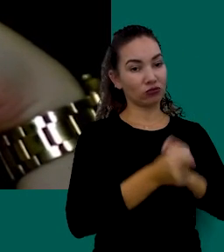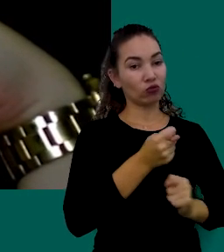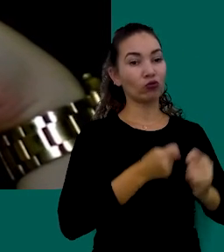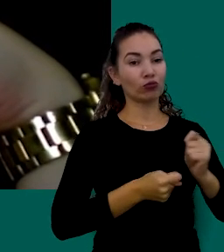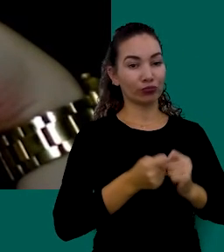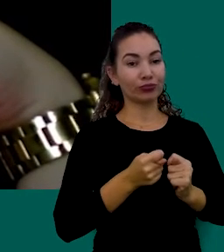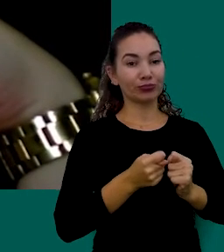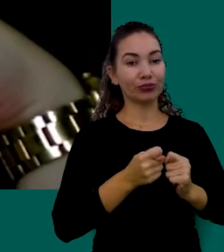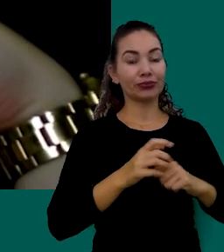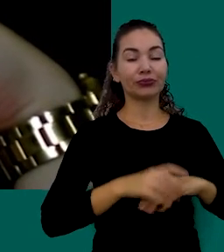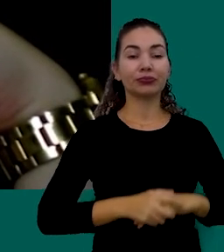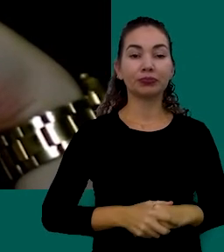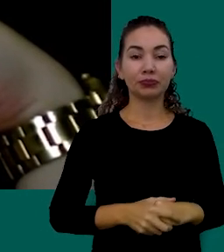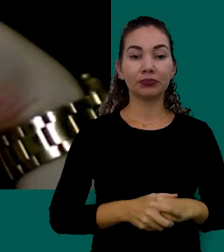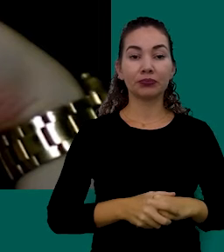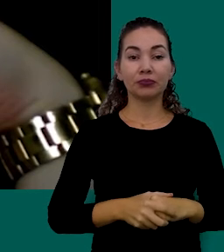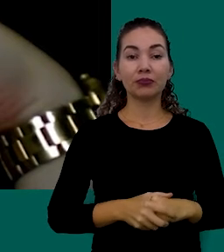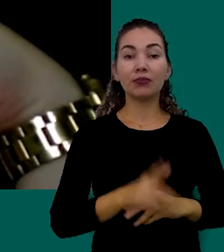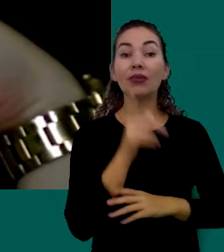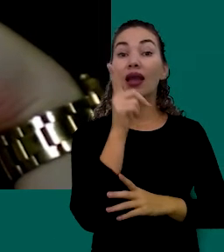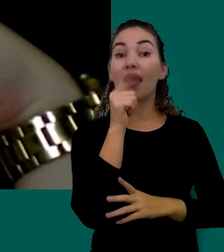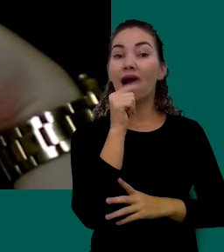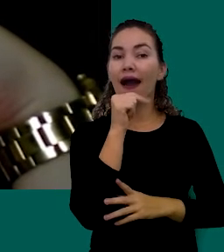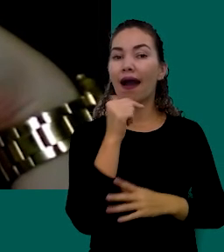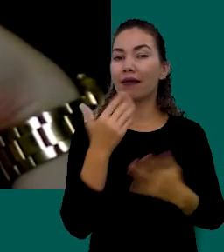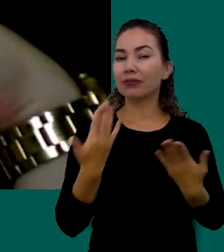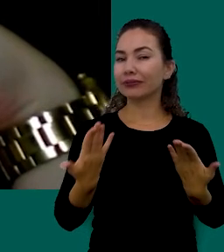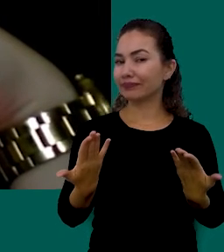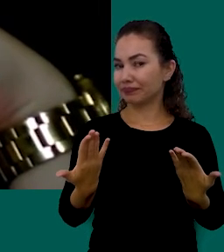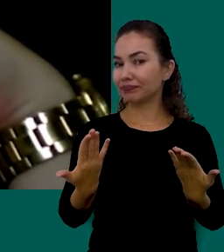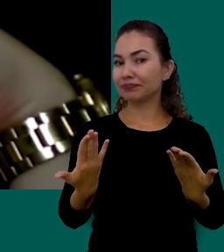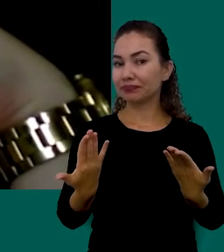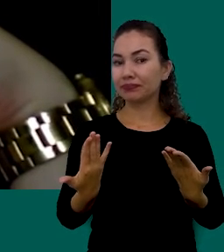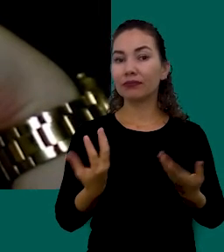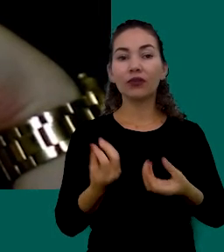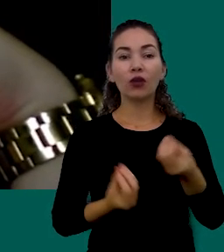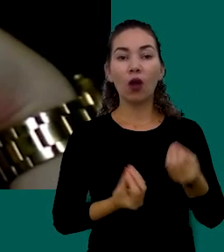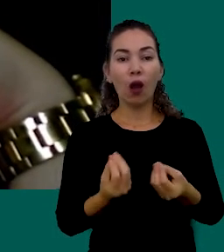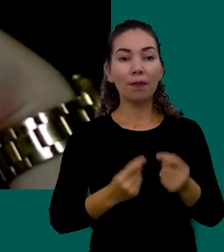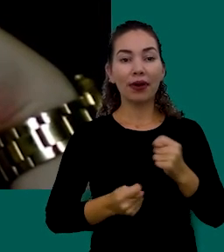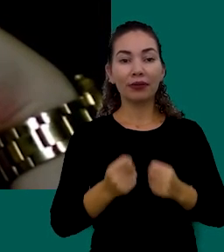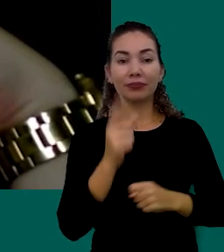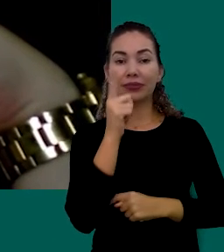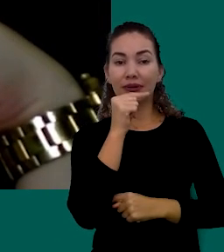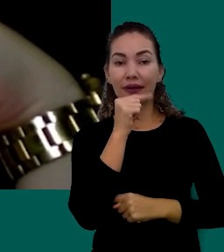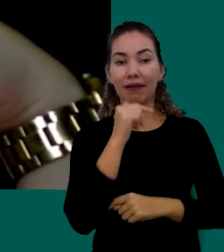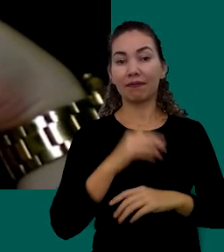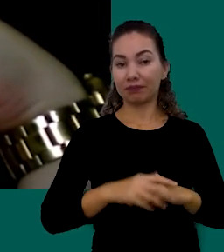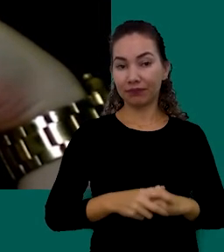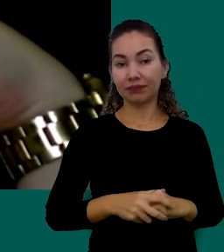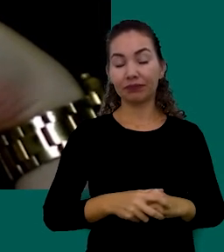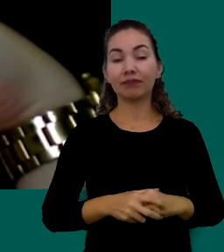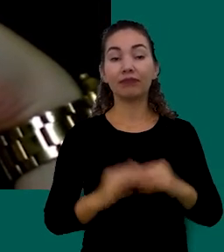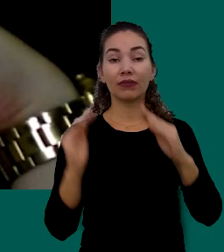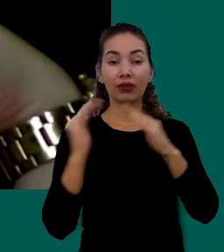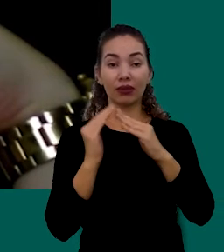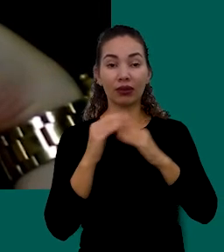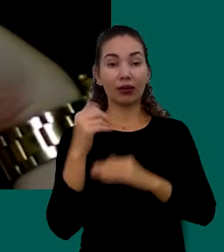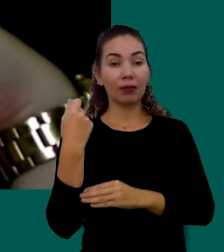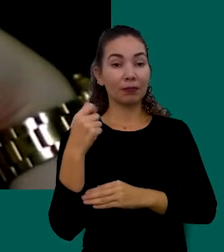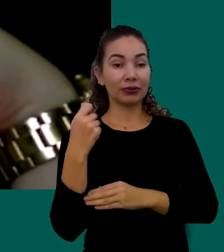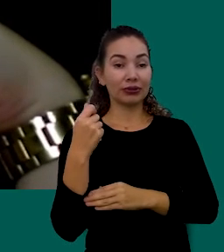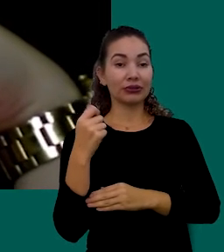Quanto A Água A Economia Doméstica Ela depende Da